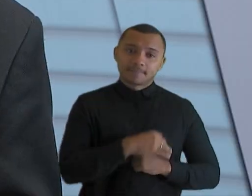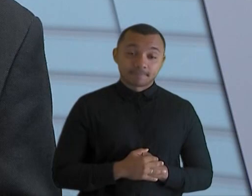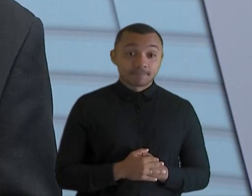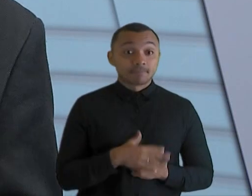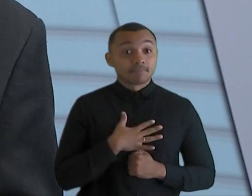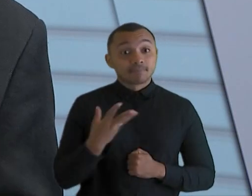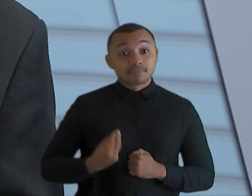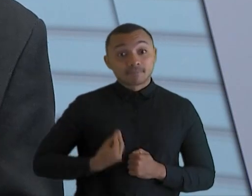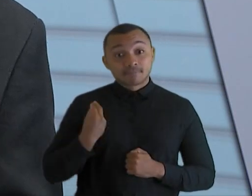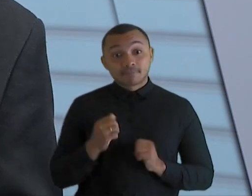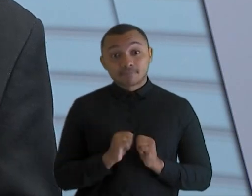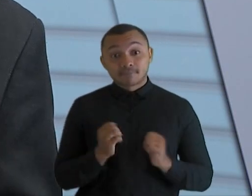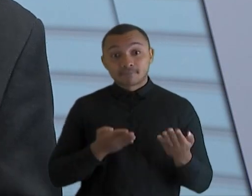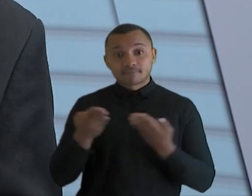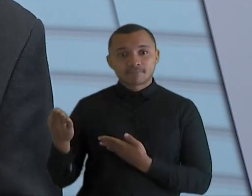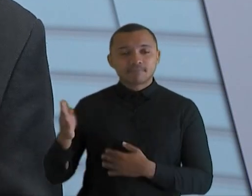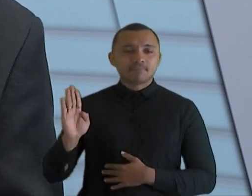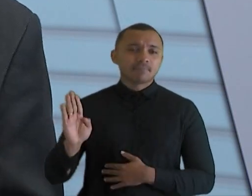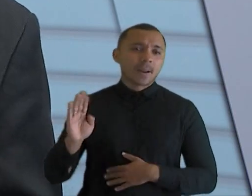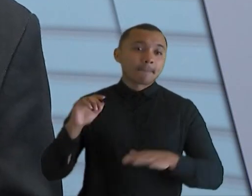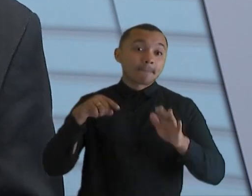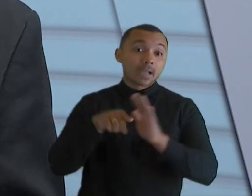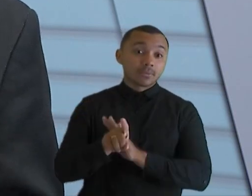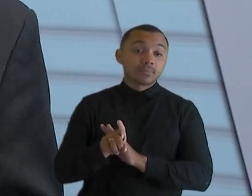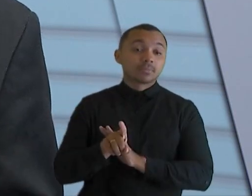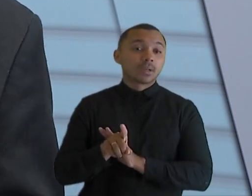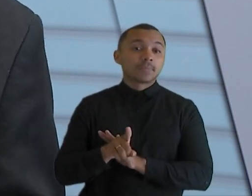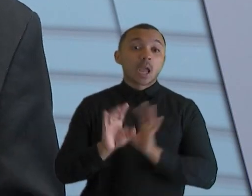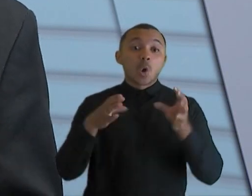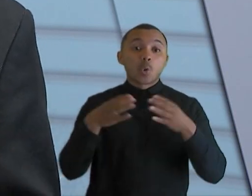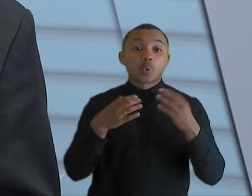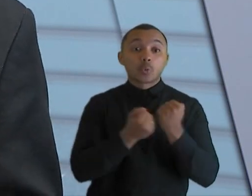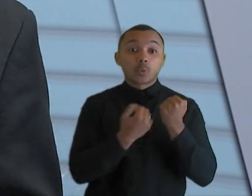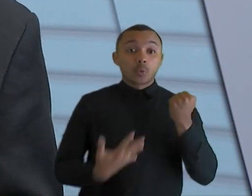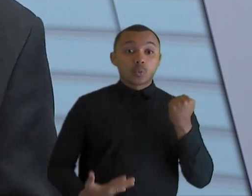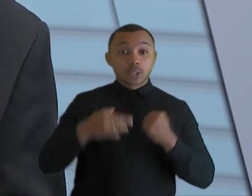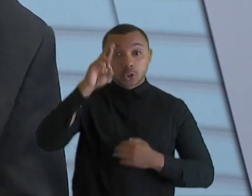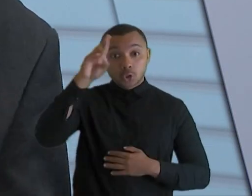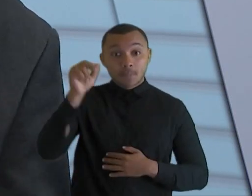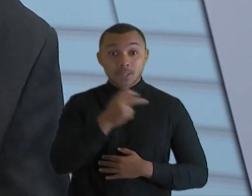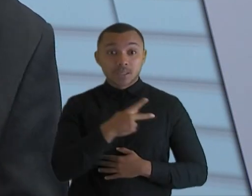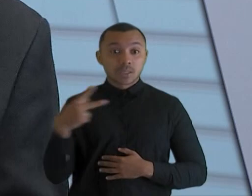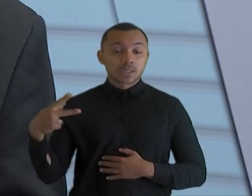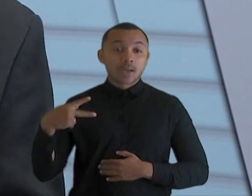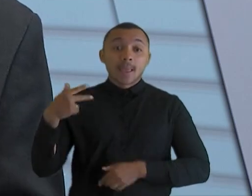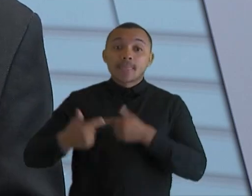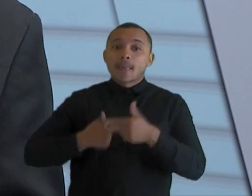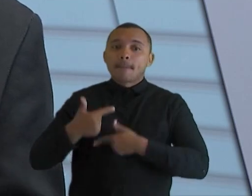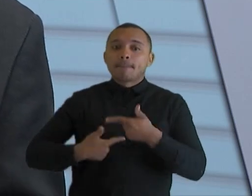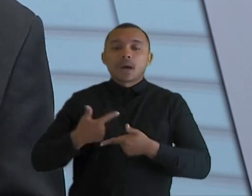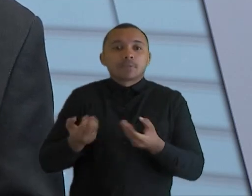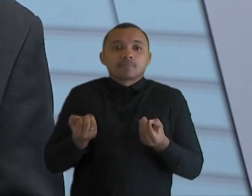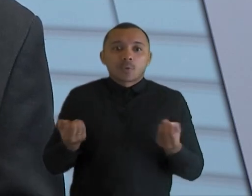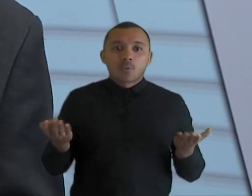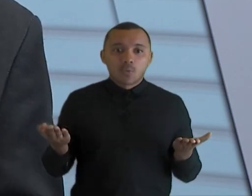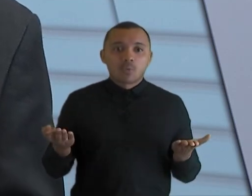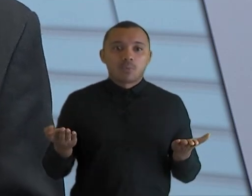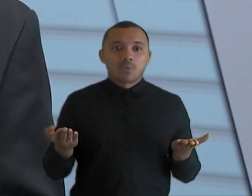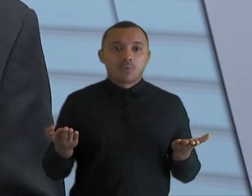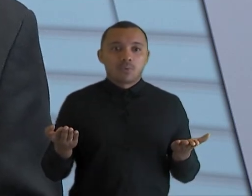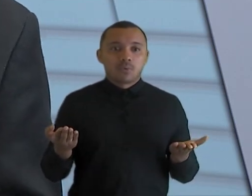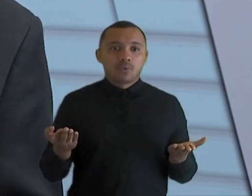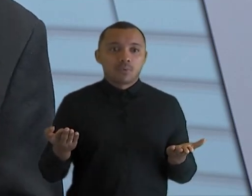a presidência trabalha em harmonia com a vice-presidência, com os demais,